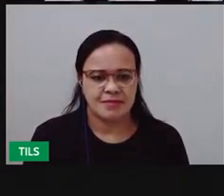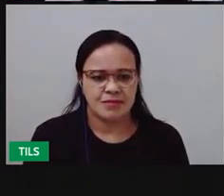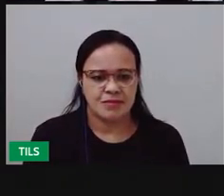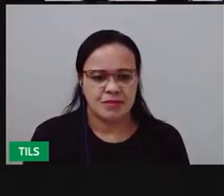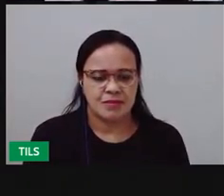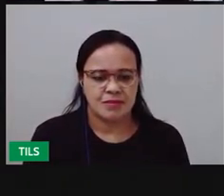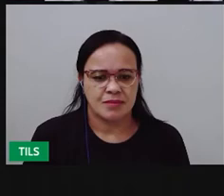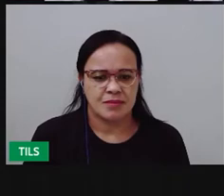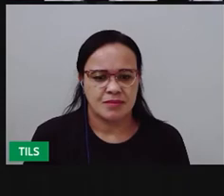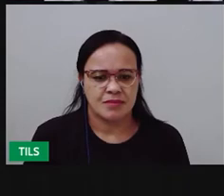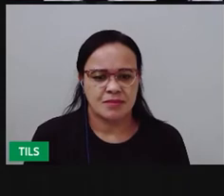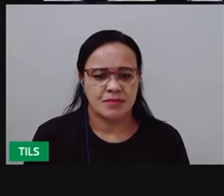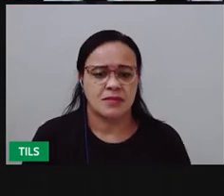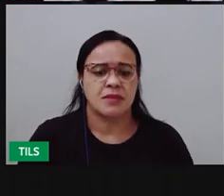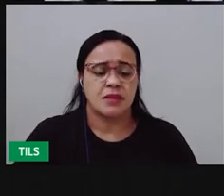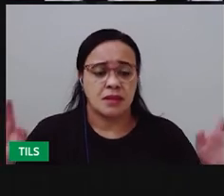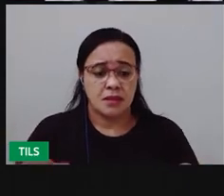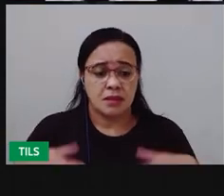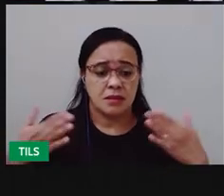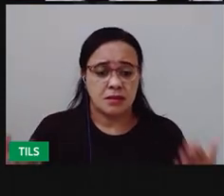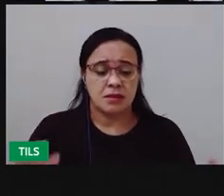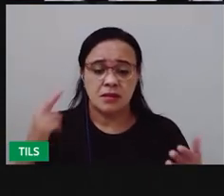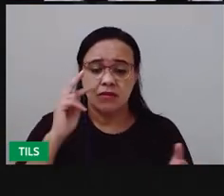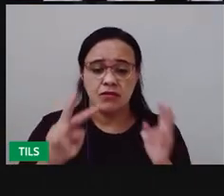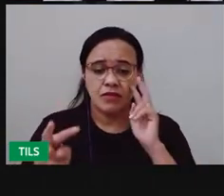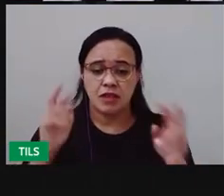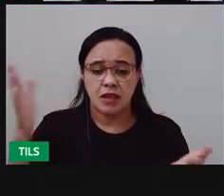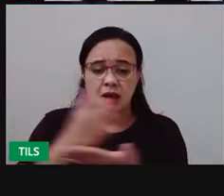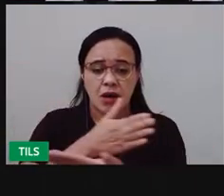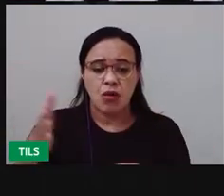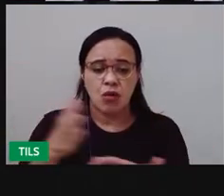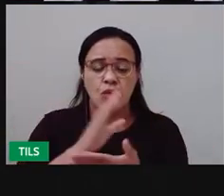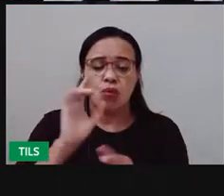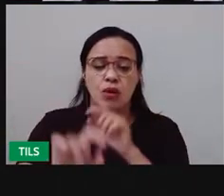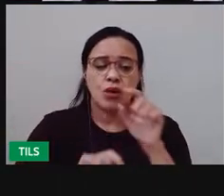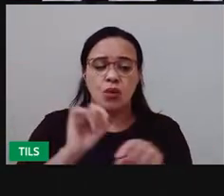Então a gente vai ver aqui algumas partes